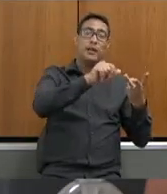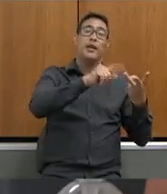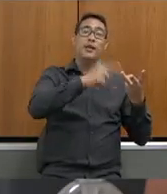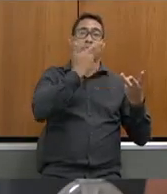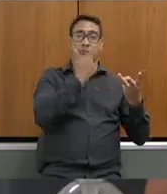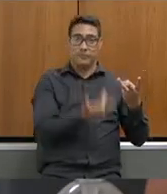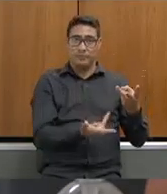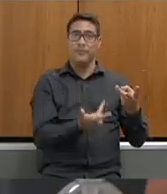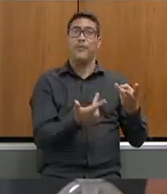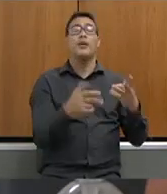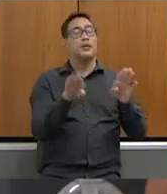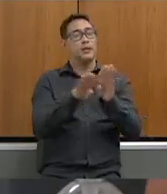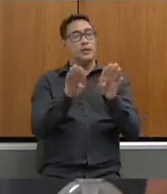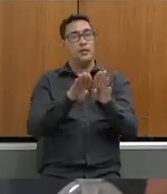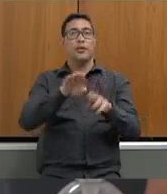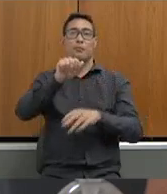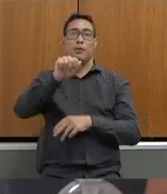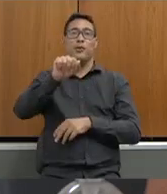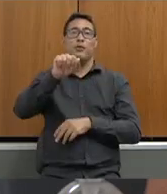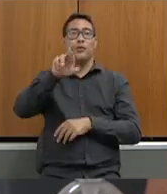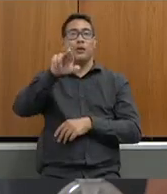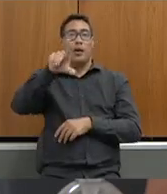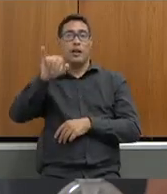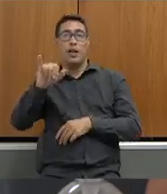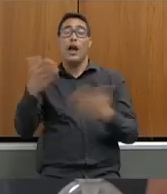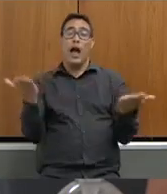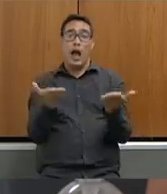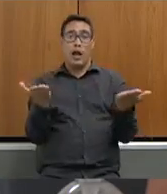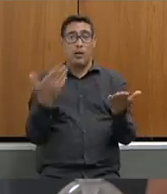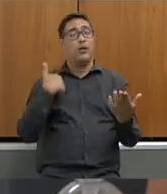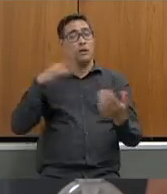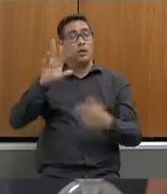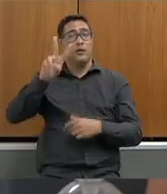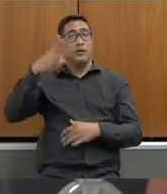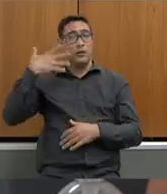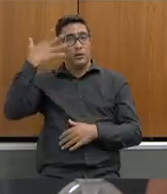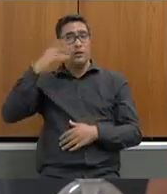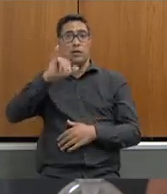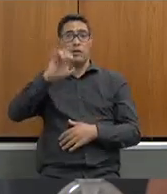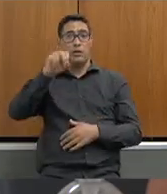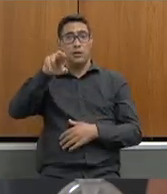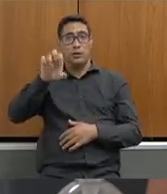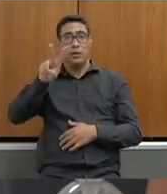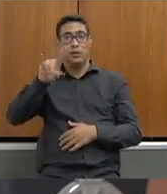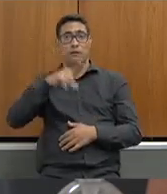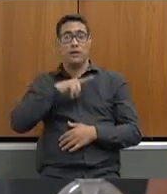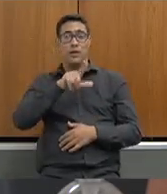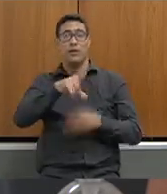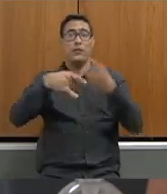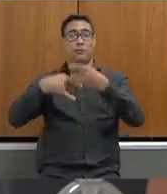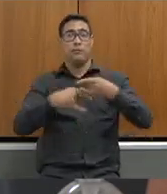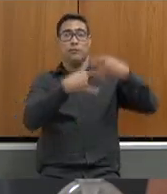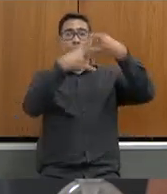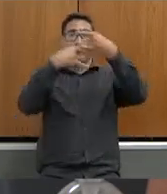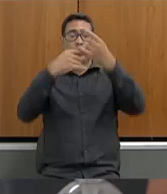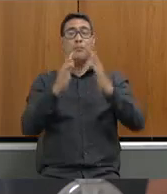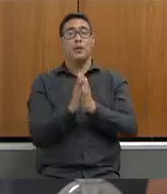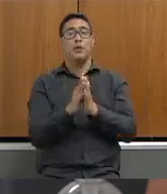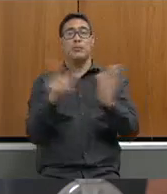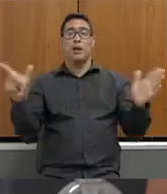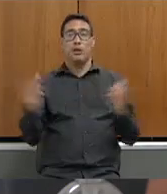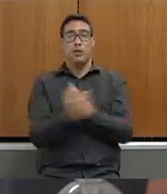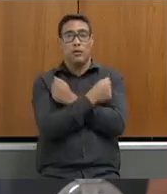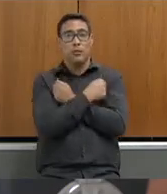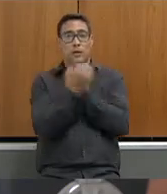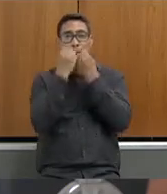fazer os seus questionamentos deputado Arlen Santiago e agora eu passo as considerações a deputada Ione Pinheiro que está conosco virtualmente mas nosso abraço